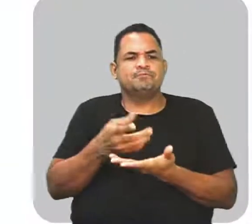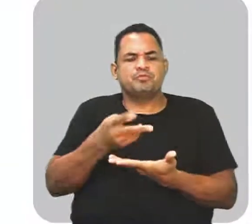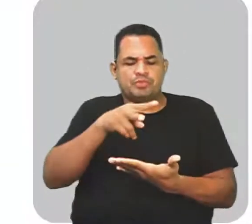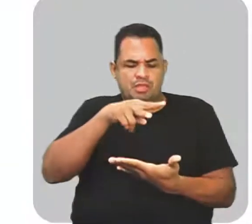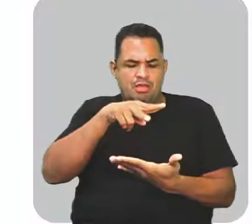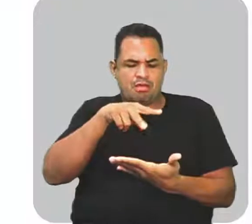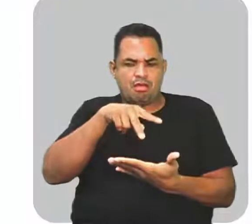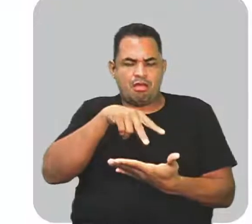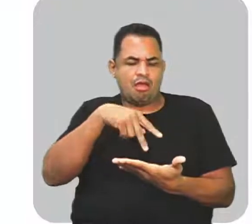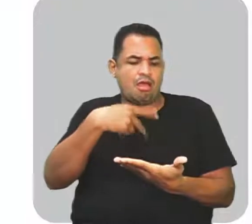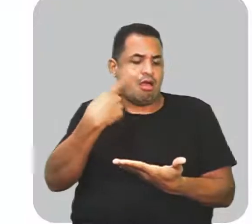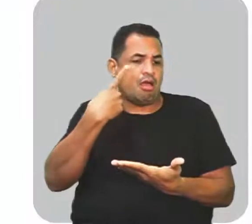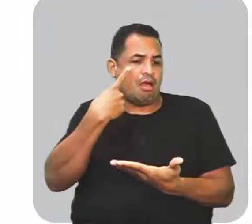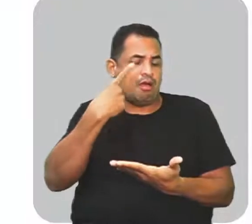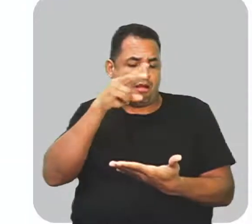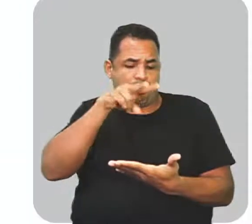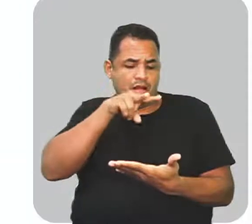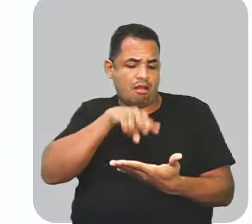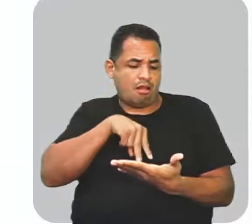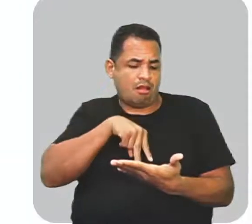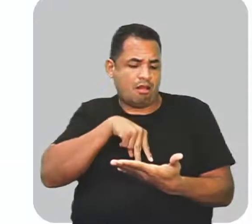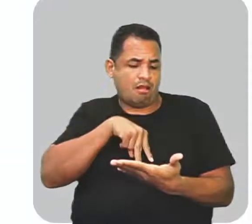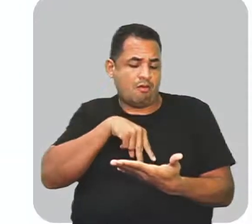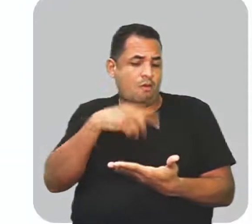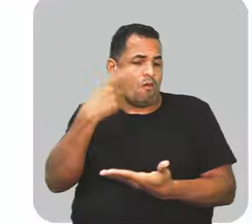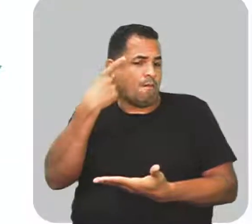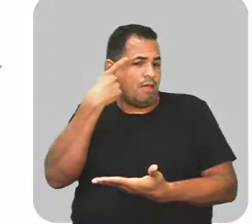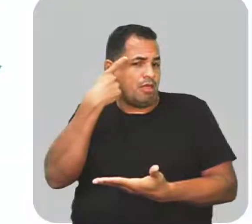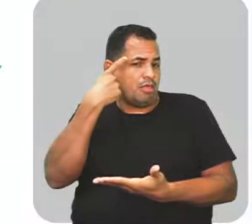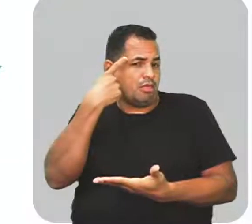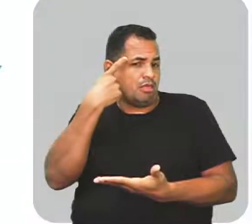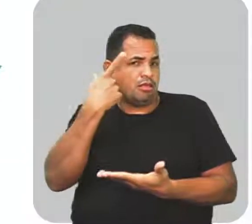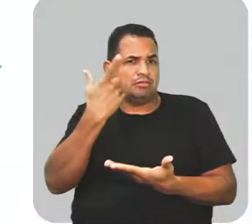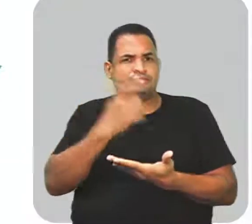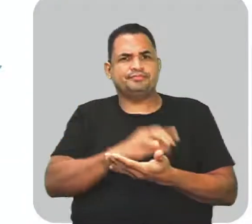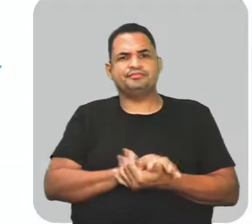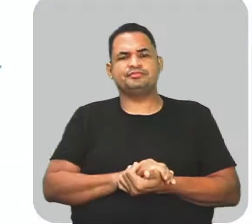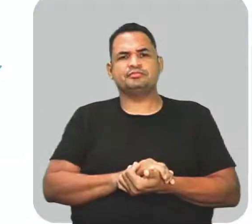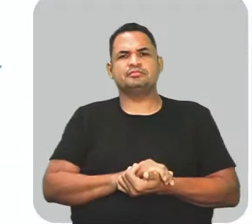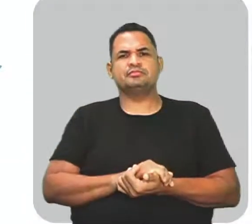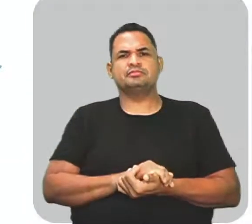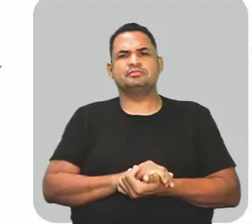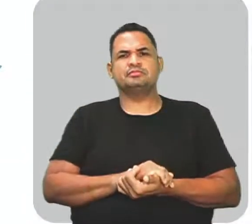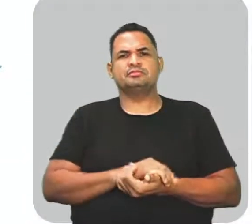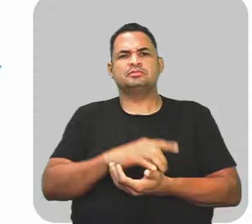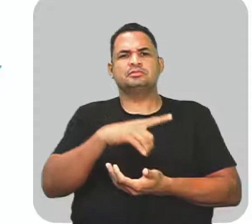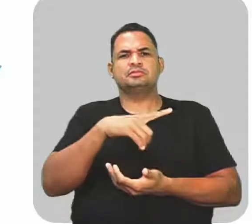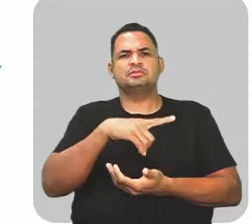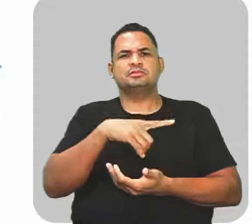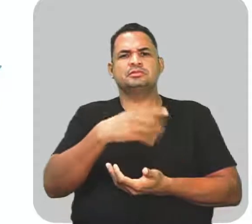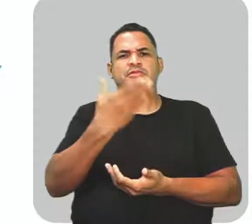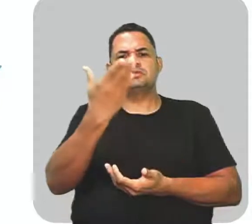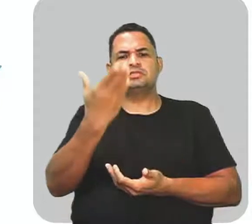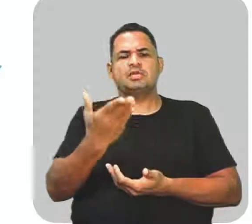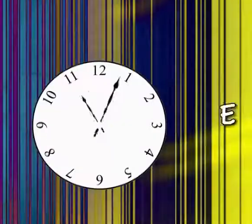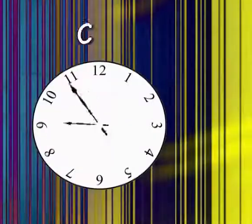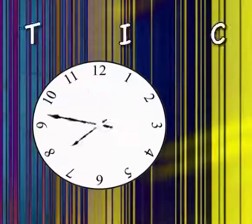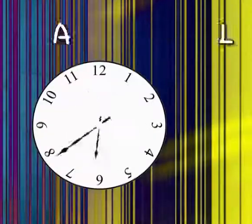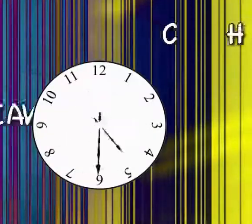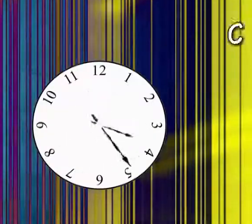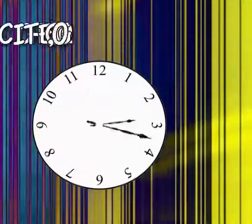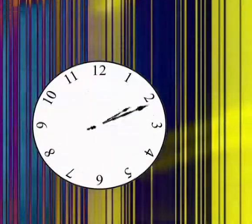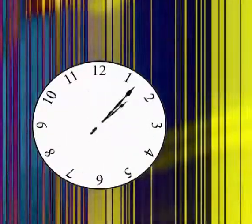rir ou refletir sobre algo. Ok? Vamos aí, o nosso recurso do dia.